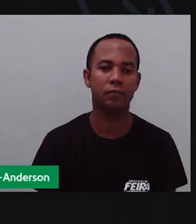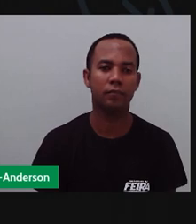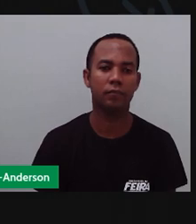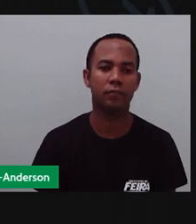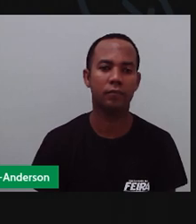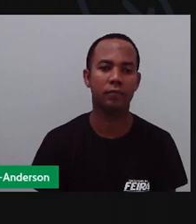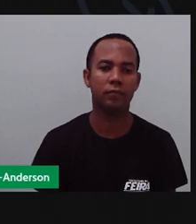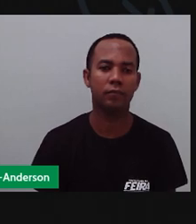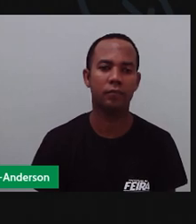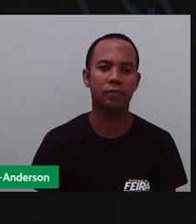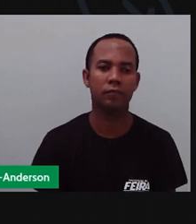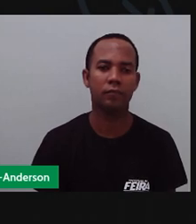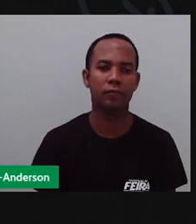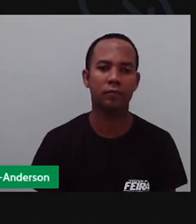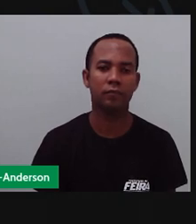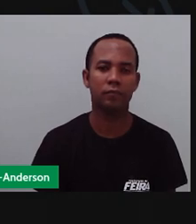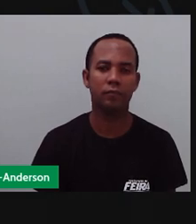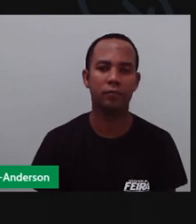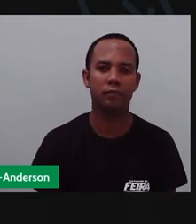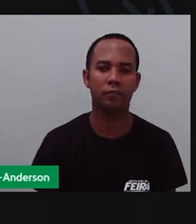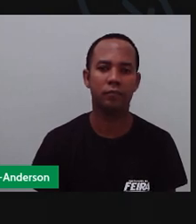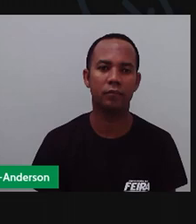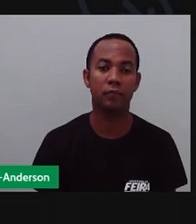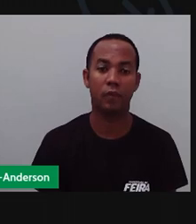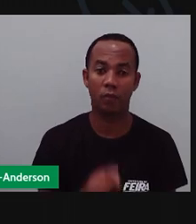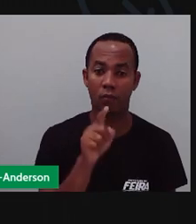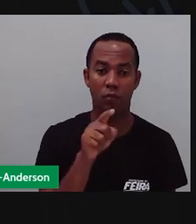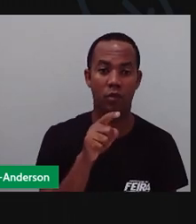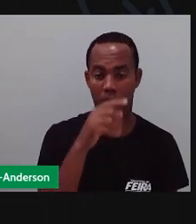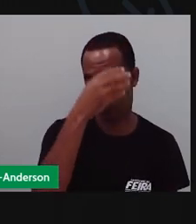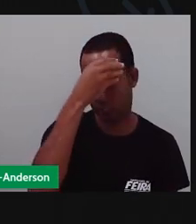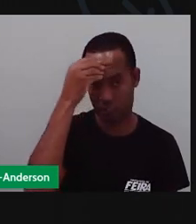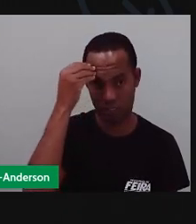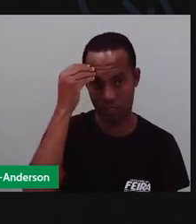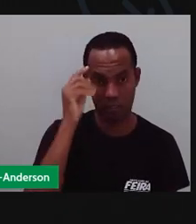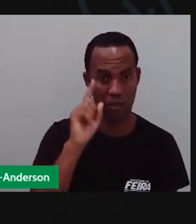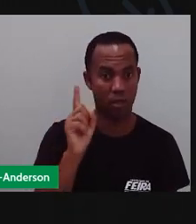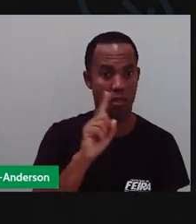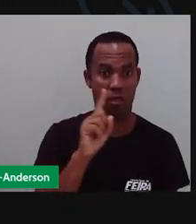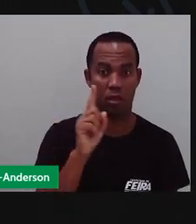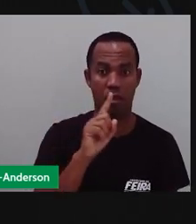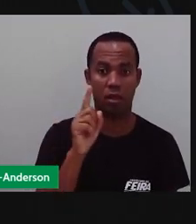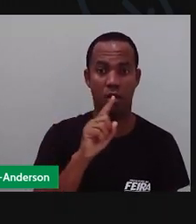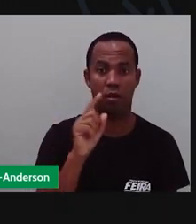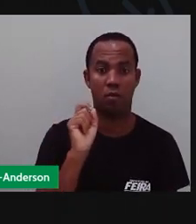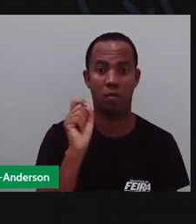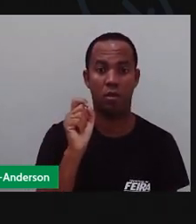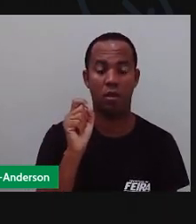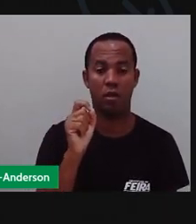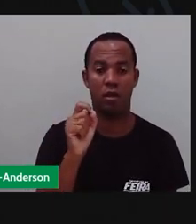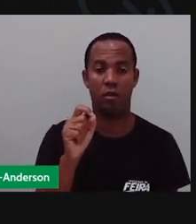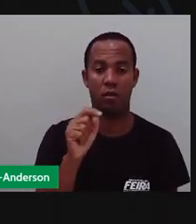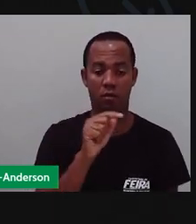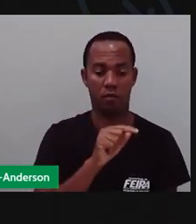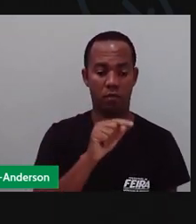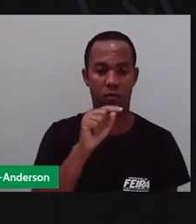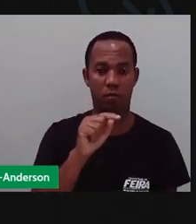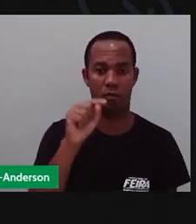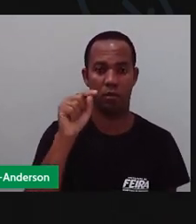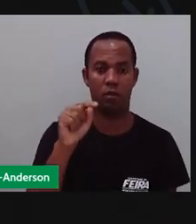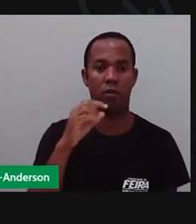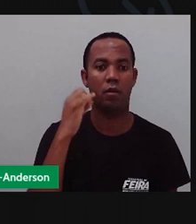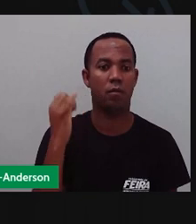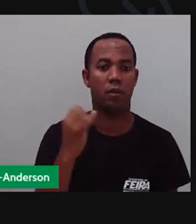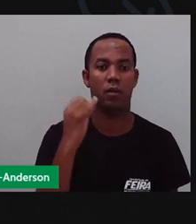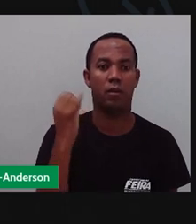Não esqueçam de depois. Aí pronto, termineu não. Então, não esqueçam de fazerem o quê também? Tá? O gráfico de vocês. Isso é